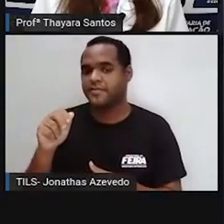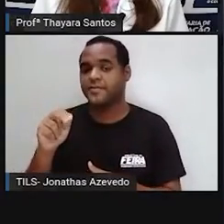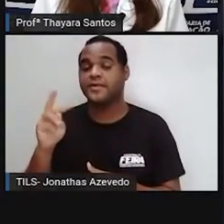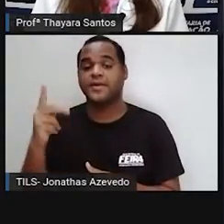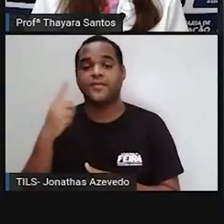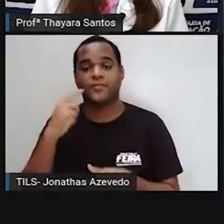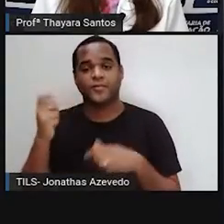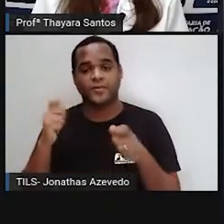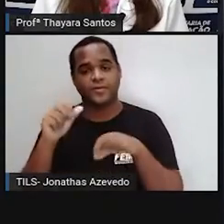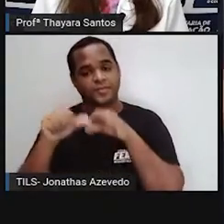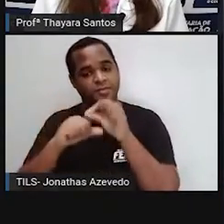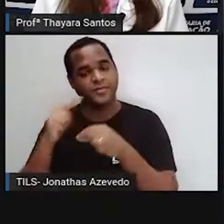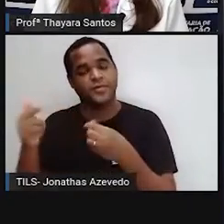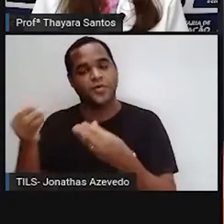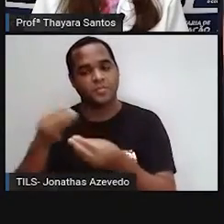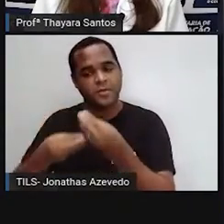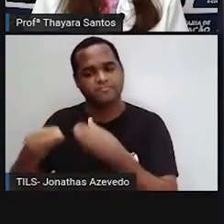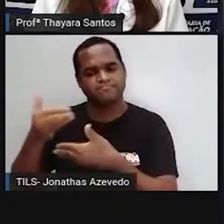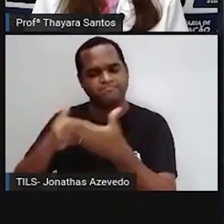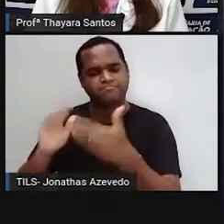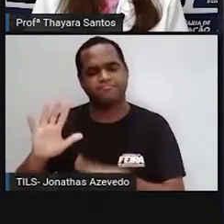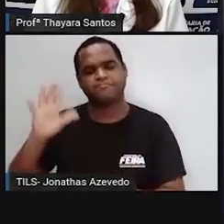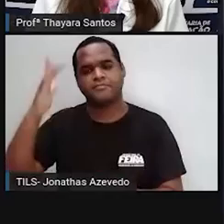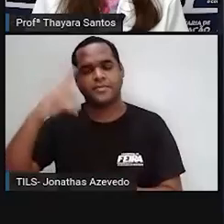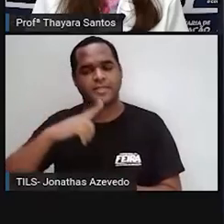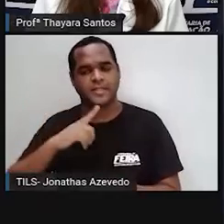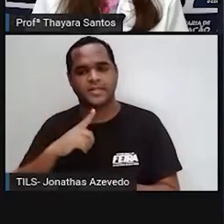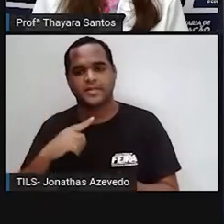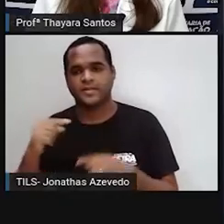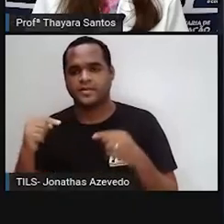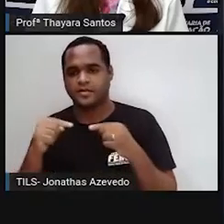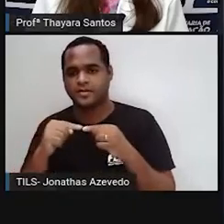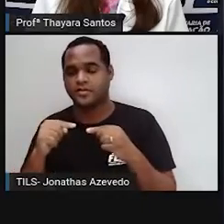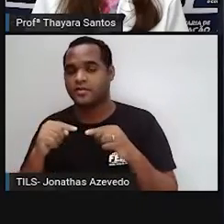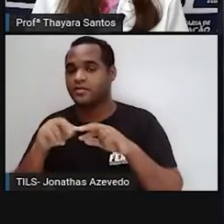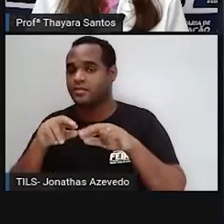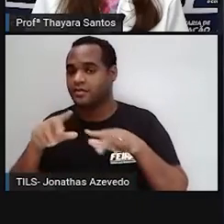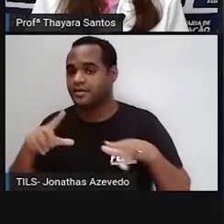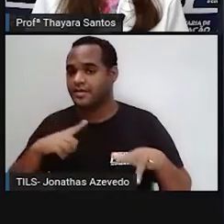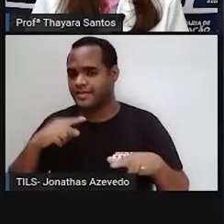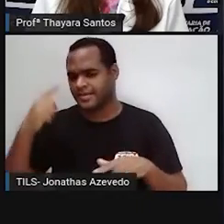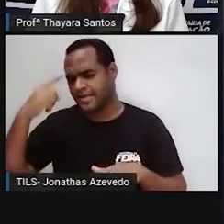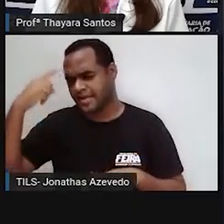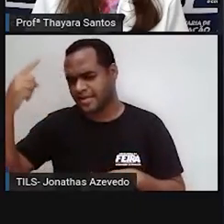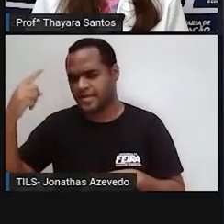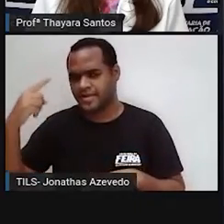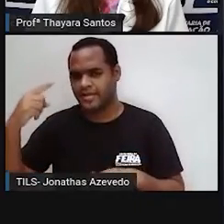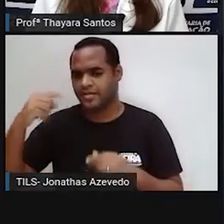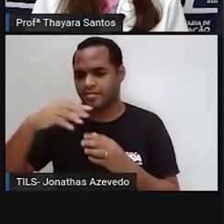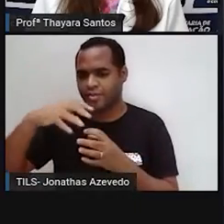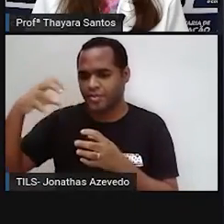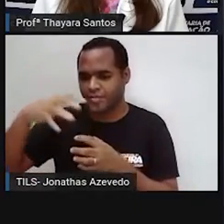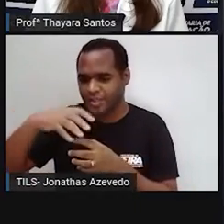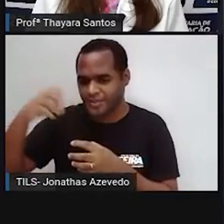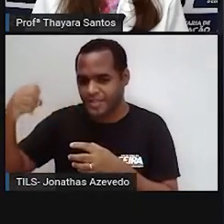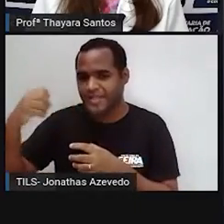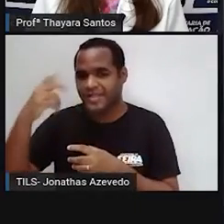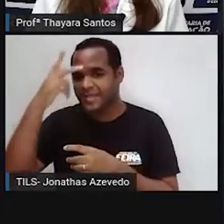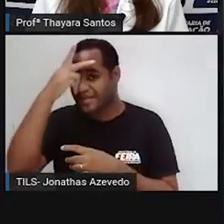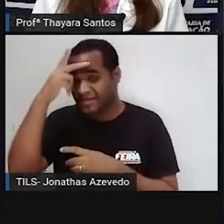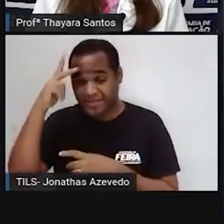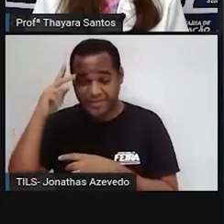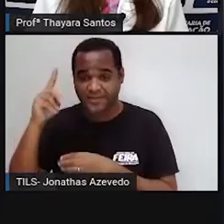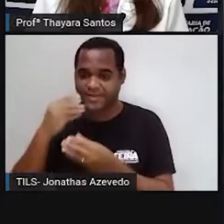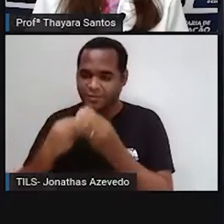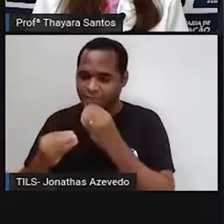também, como consequência, a biodiversidade marinha. Então, aquelas pessoas que se